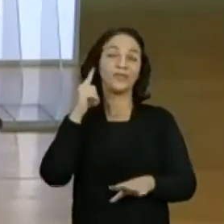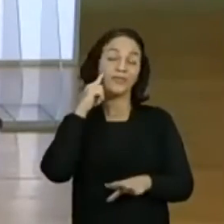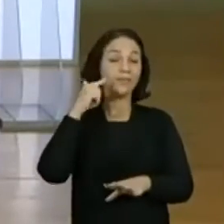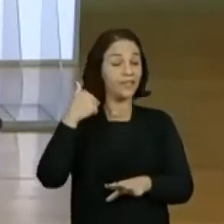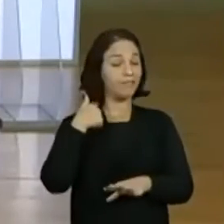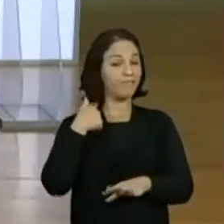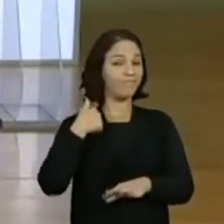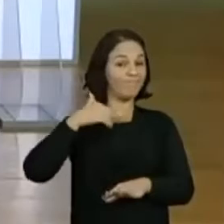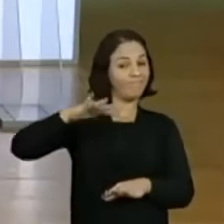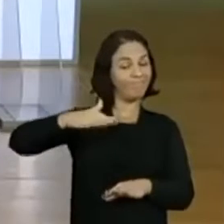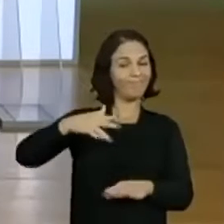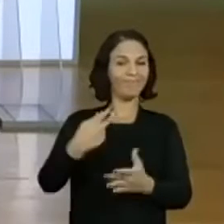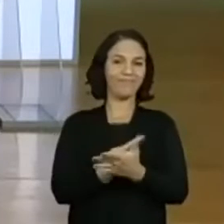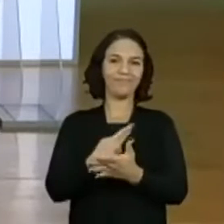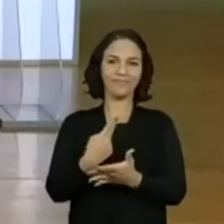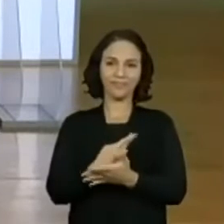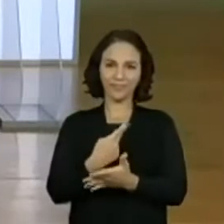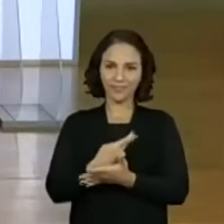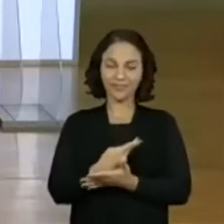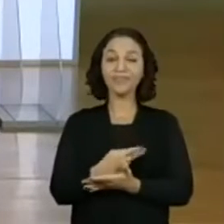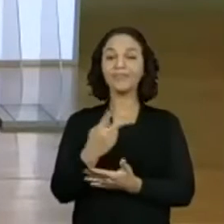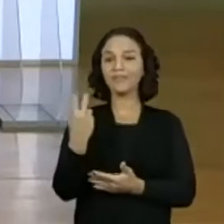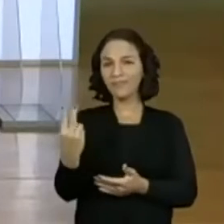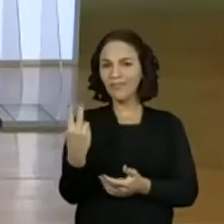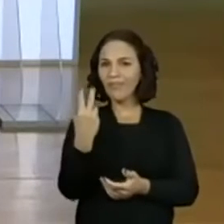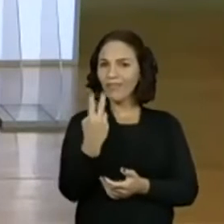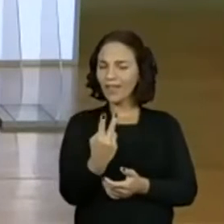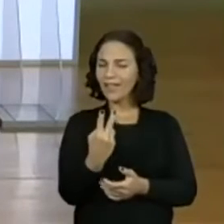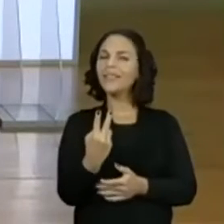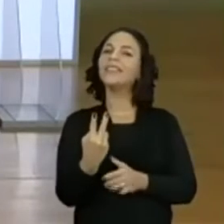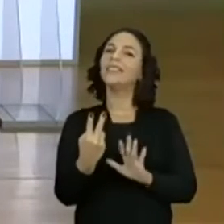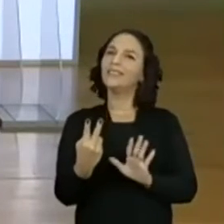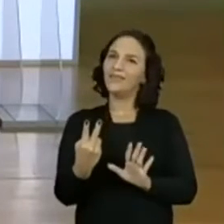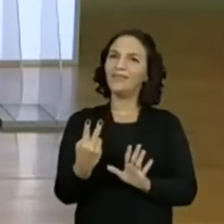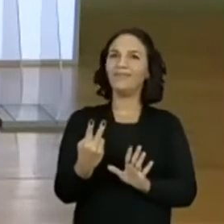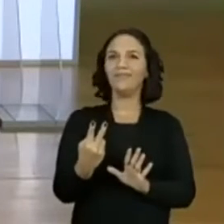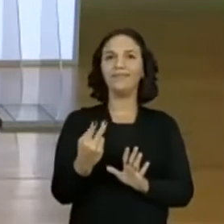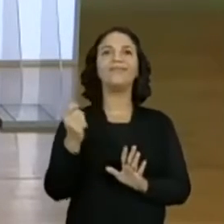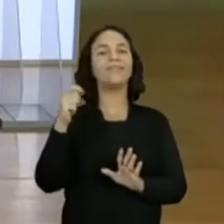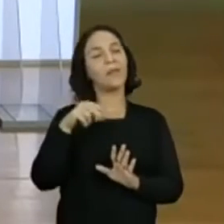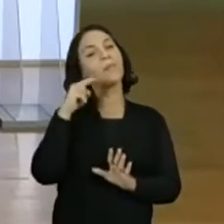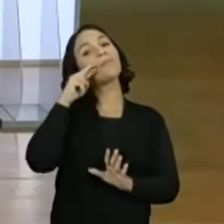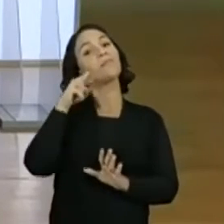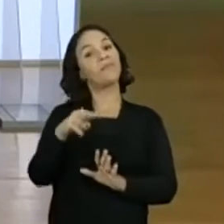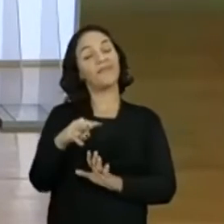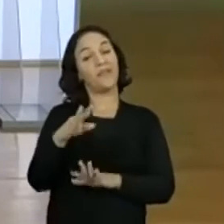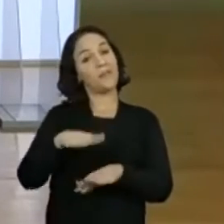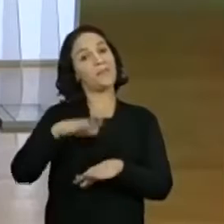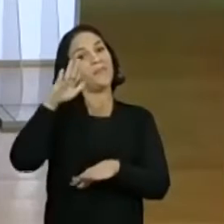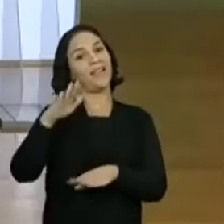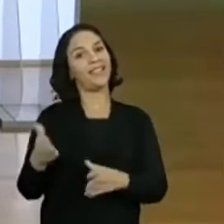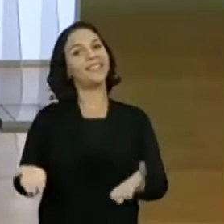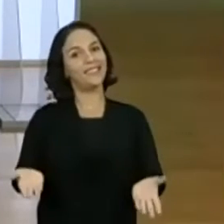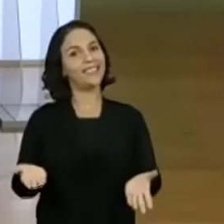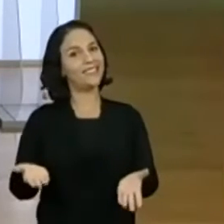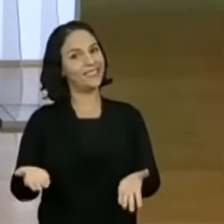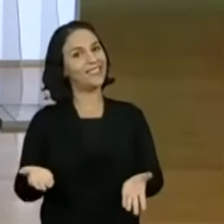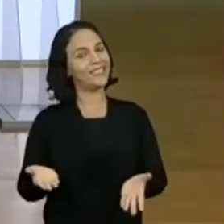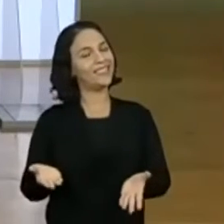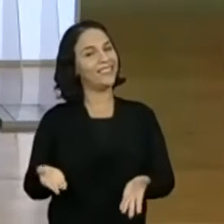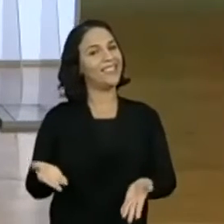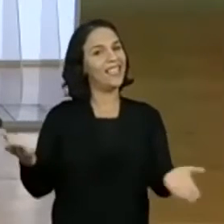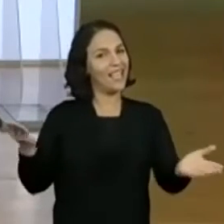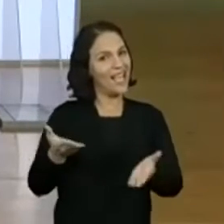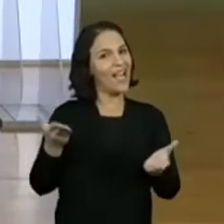estava errada. E tem gente falando 22, agora estão aumentando, né? Porque dá para ver que a quantidade na mão da professora é bem maior